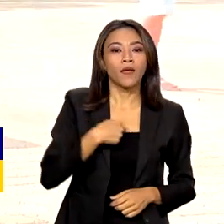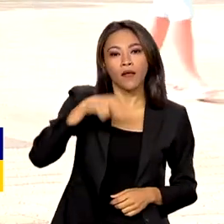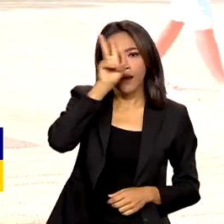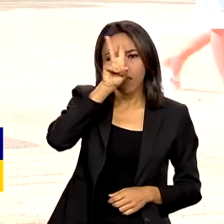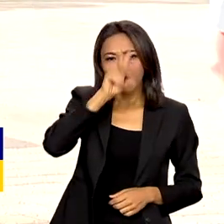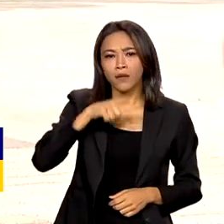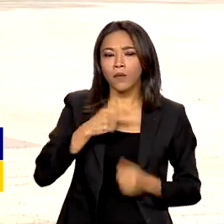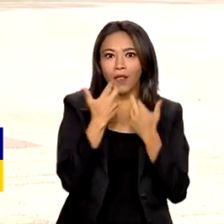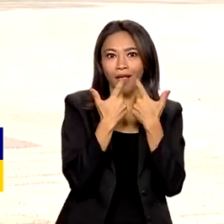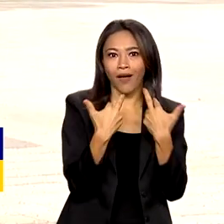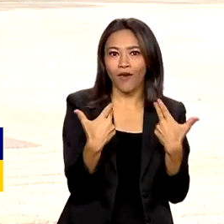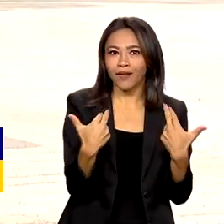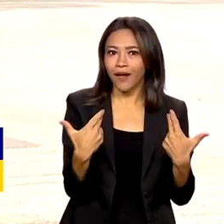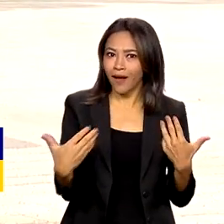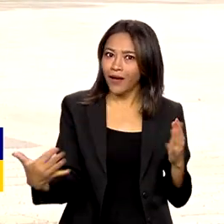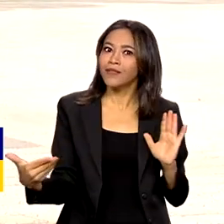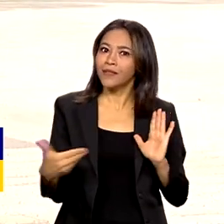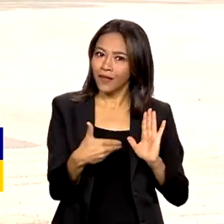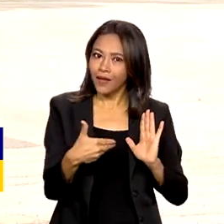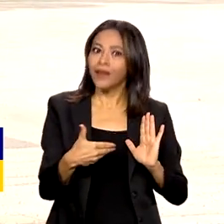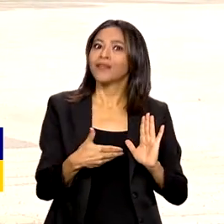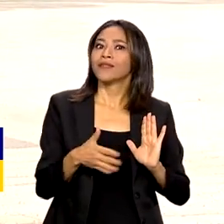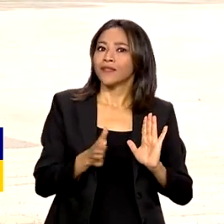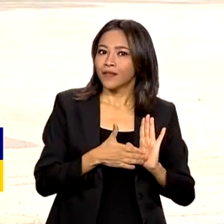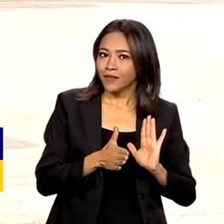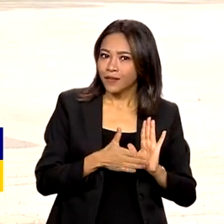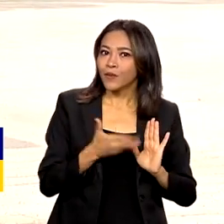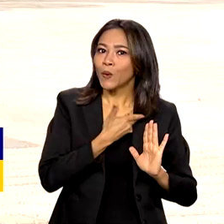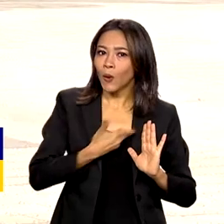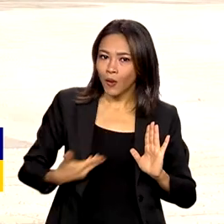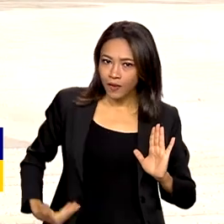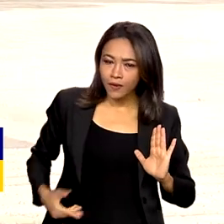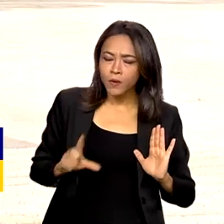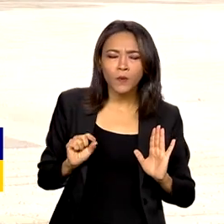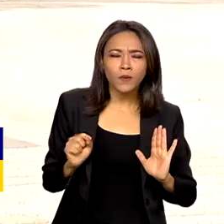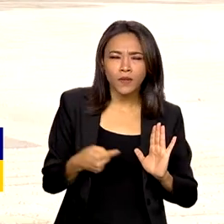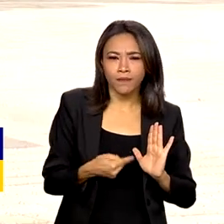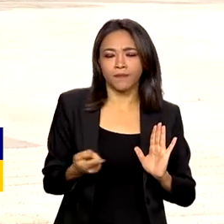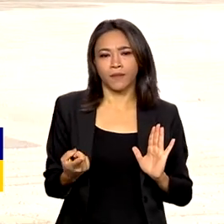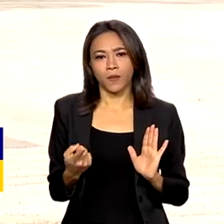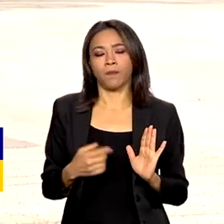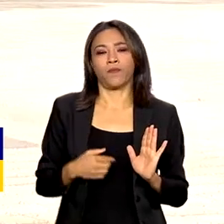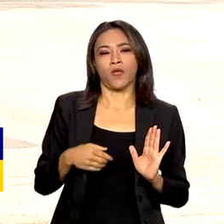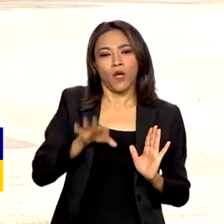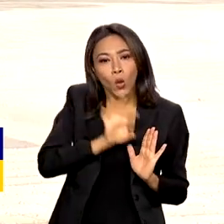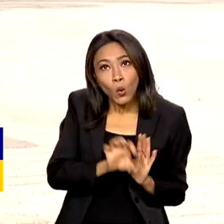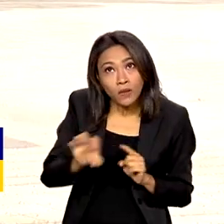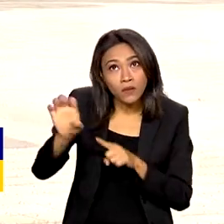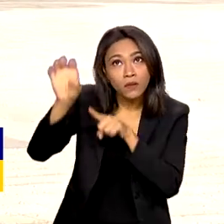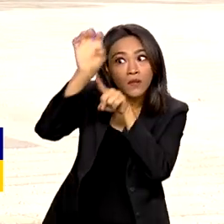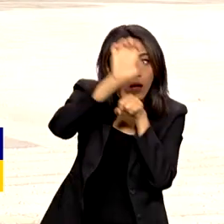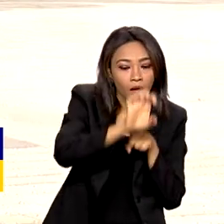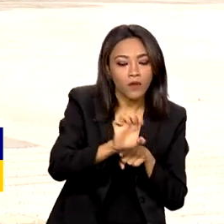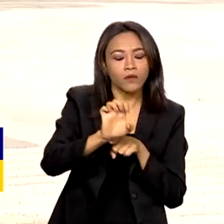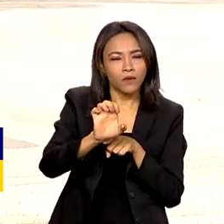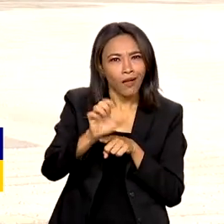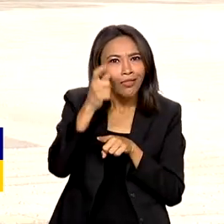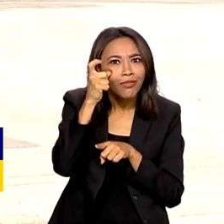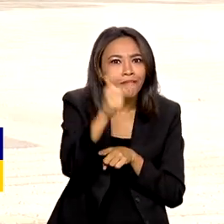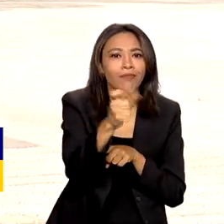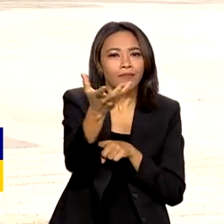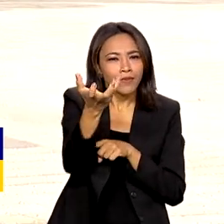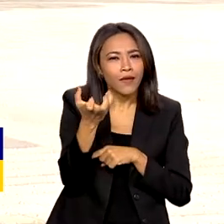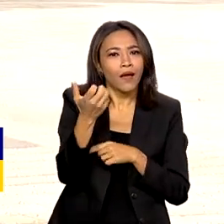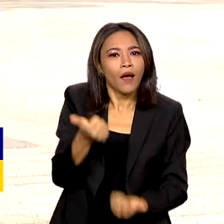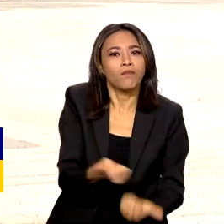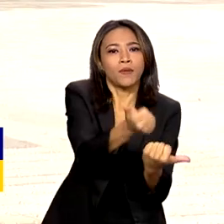uma novidade nessas medidas, nesse pacote do governo, que é o seguinte. Os estados que tiverem interesse em ajudar